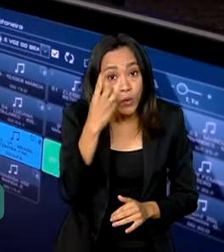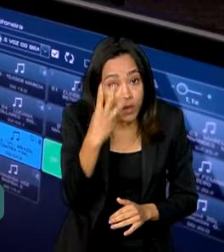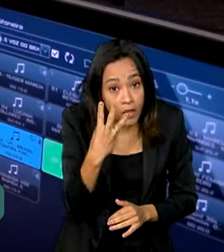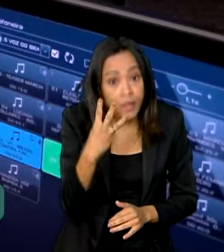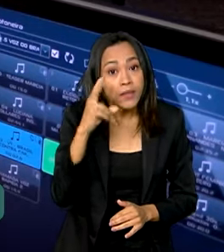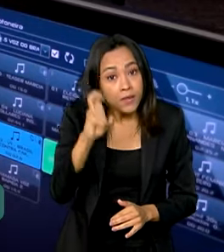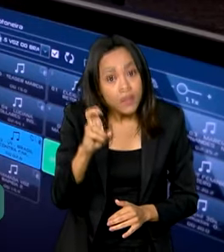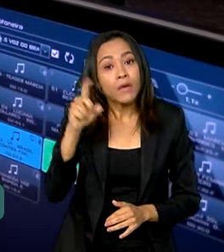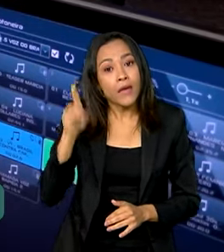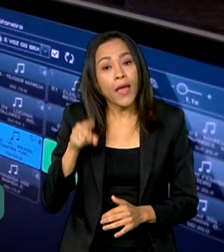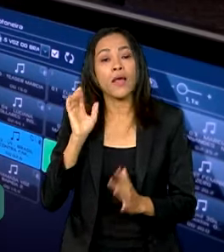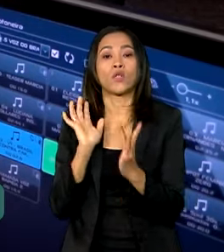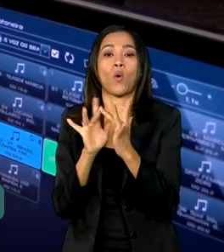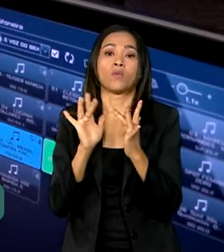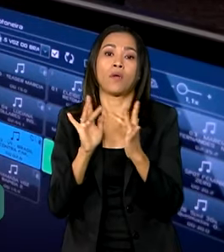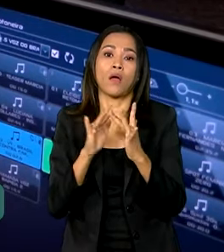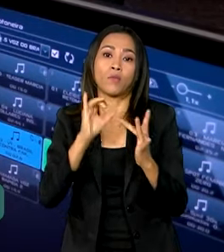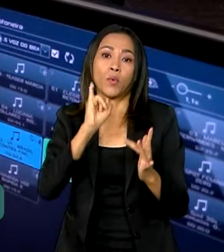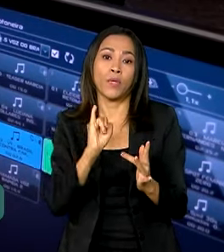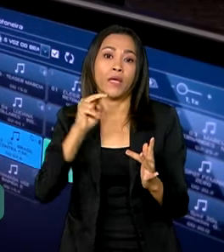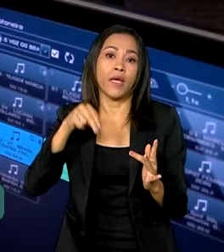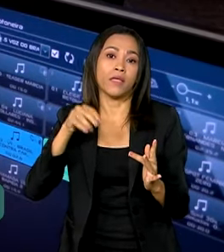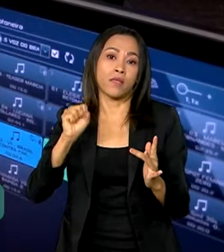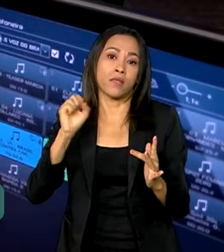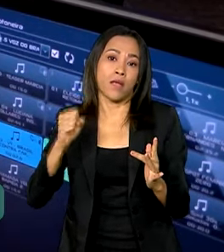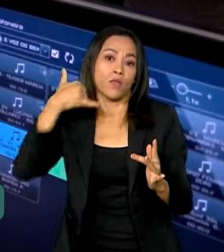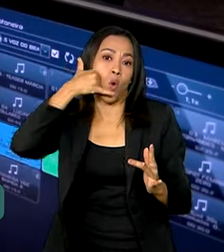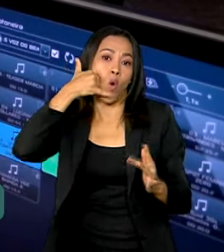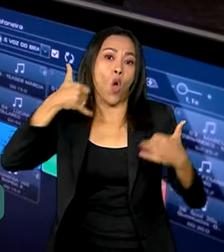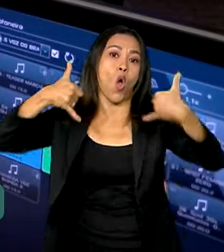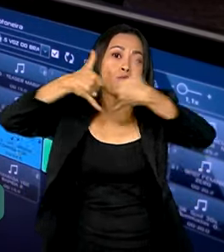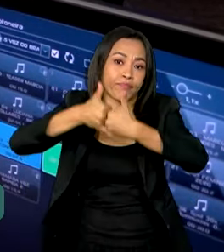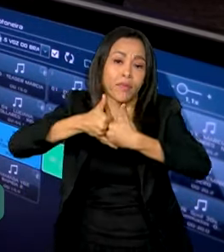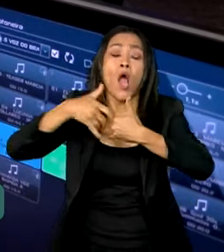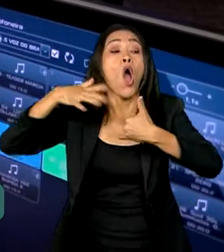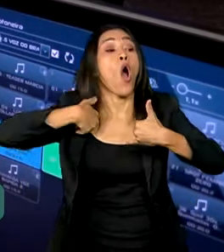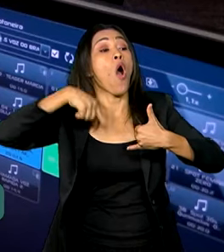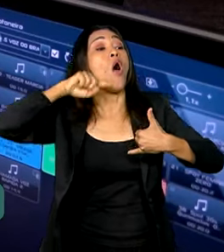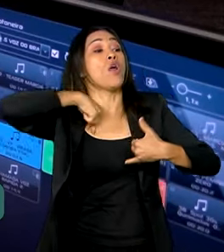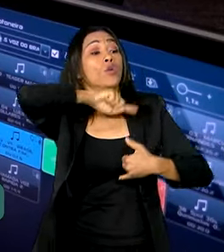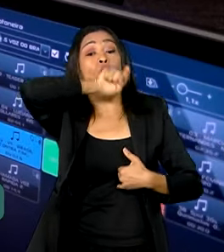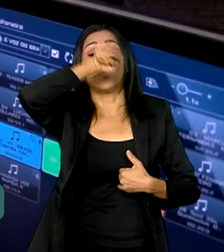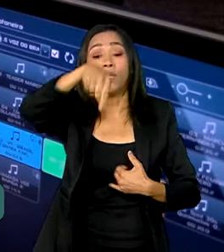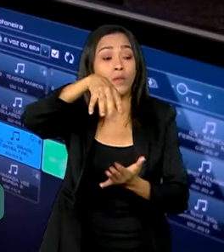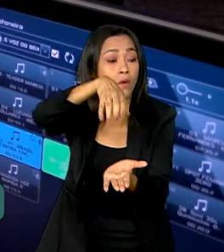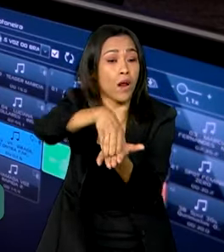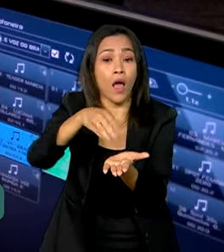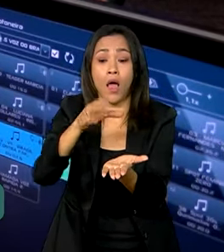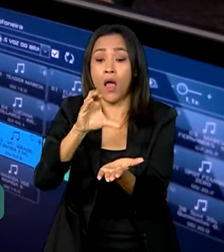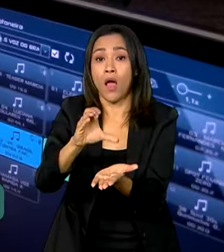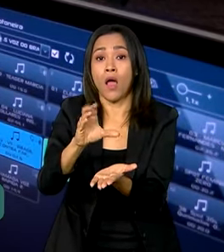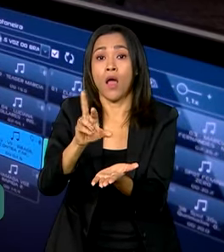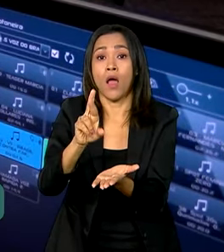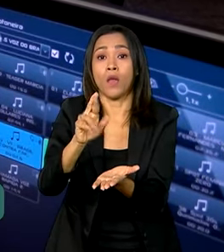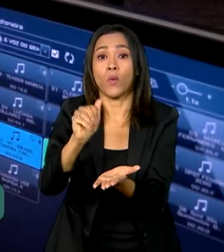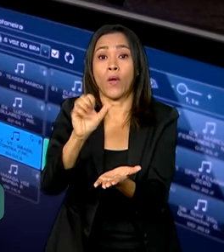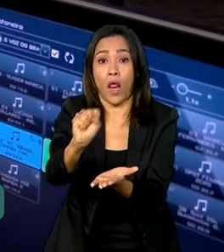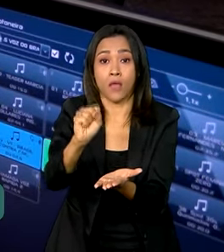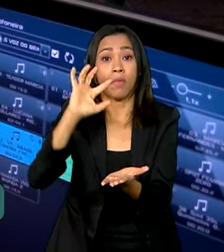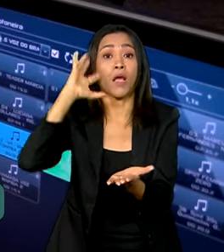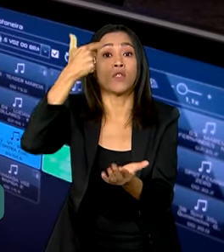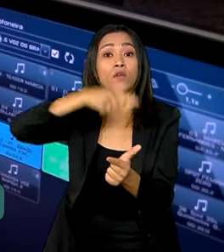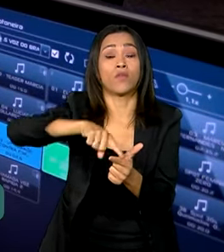contato do INSS, para essa circunstância, e diz, estou indo ao CRAS regularizar a minha situação. Se eu moro numa